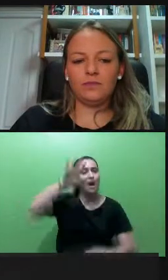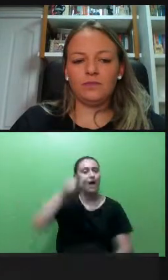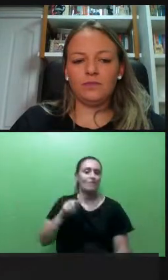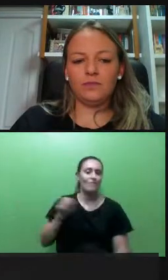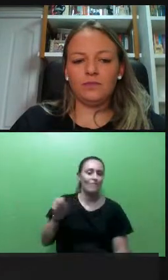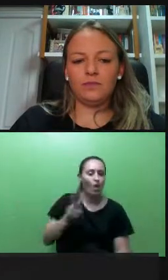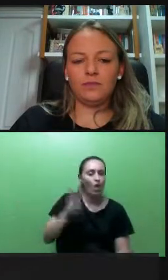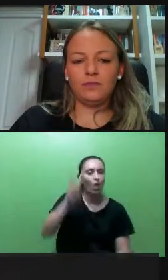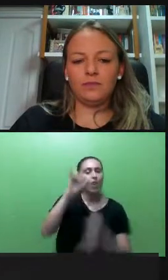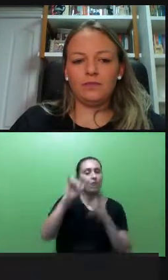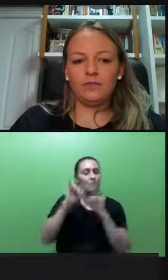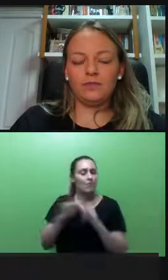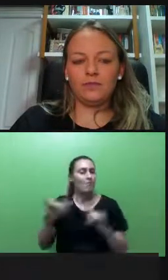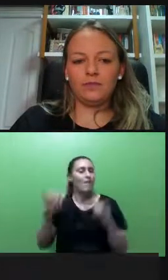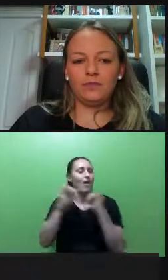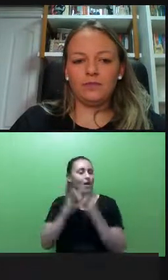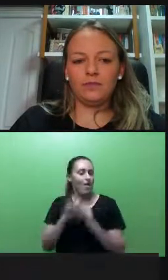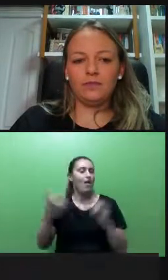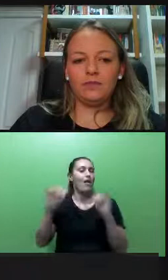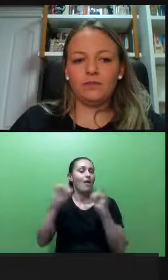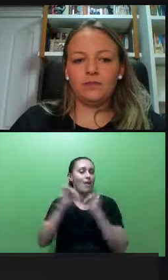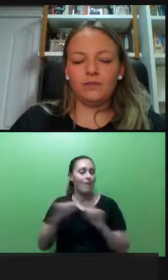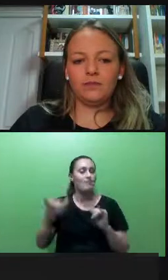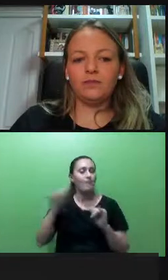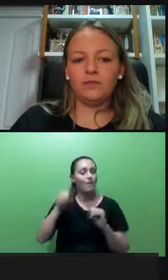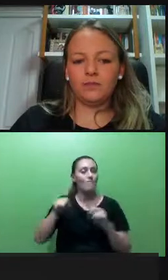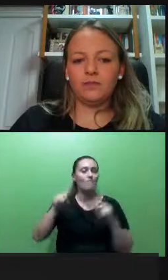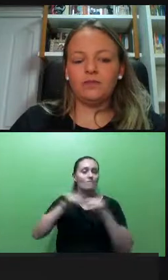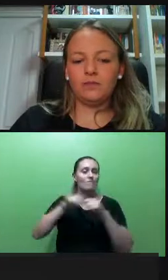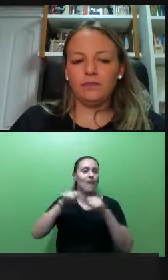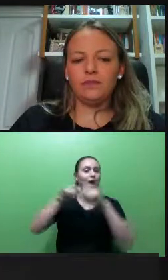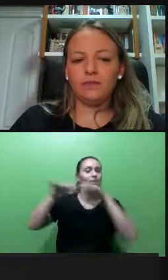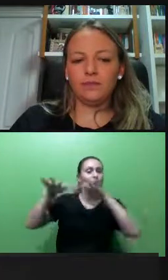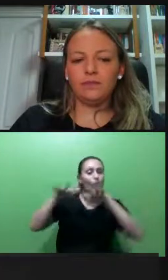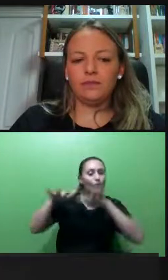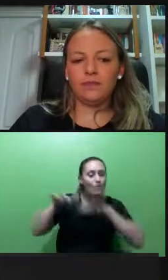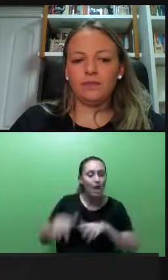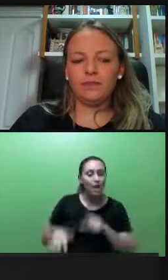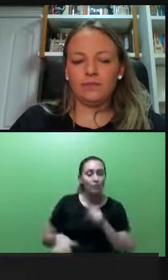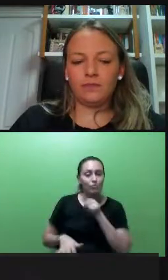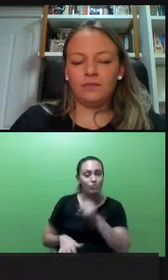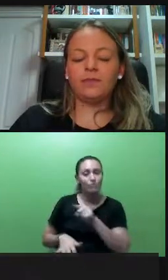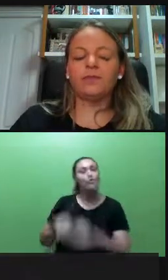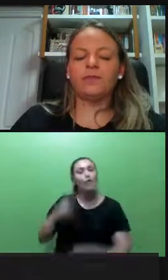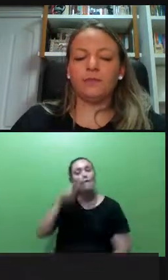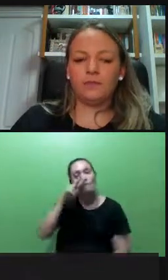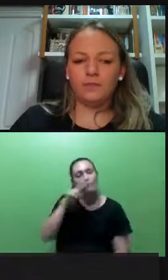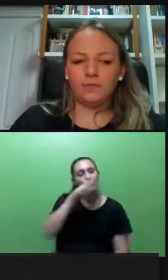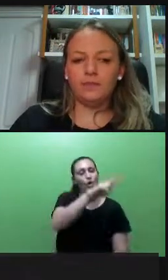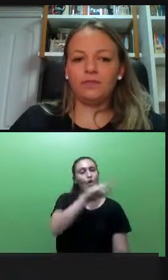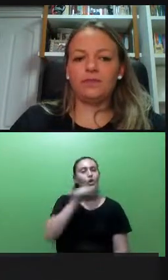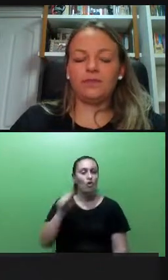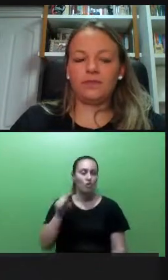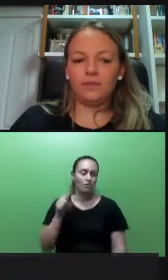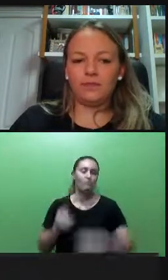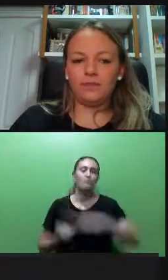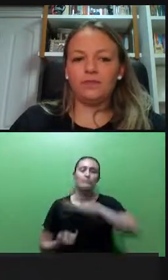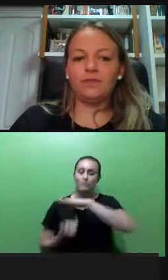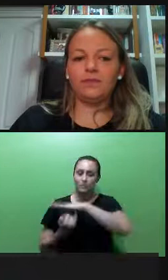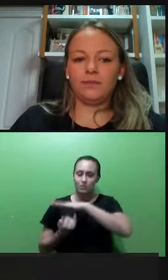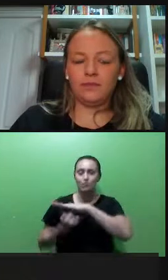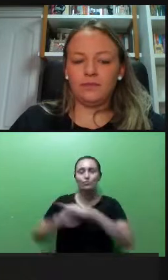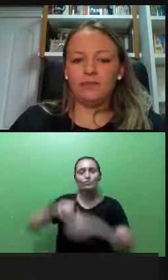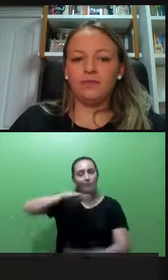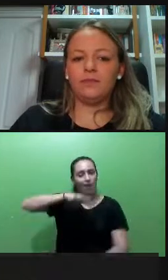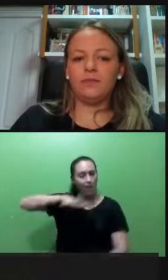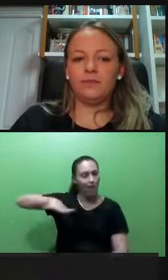campanhas e ações que sejam realmente de força institucional e aí também em termos de recursos financeiros, né,